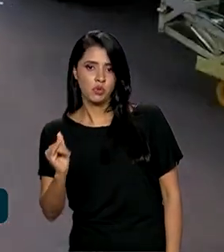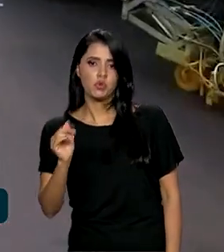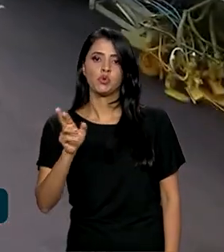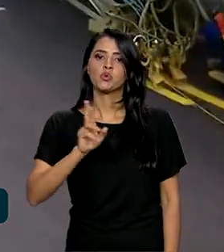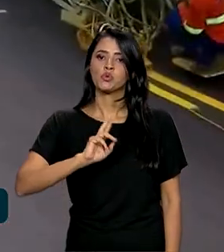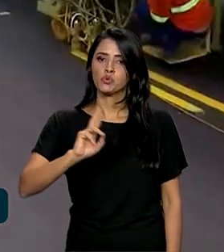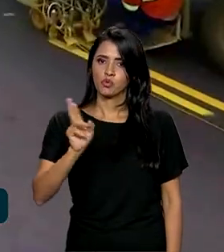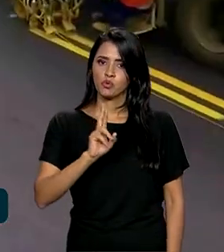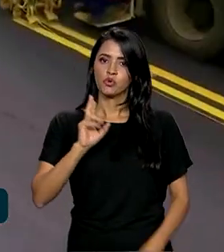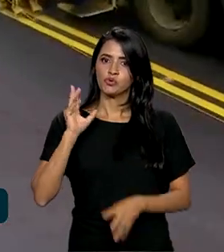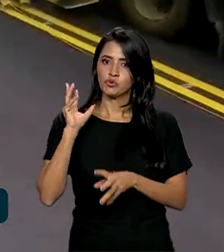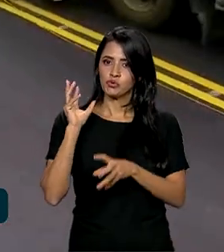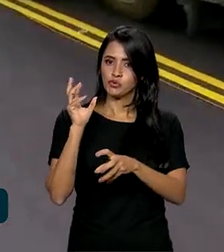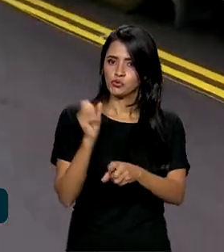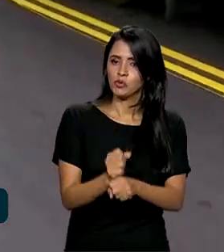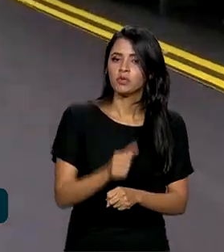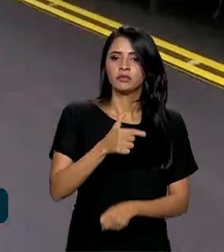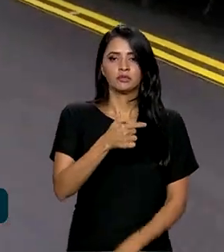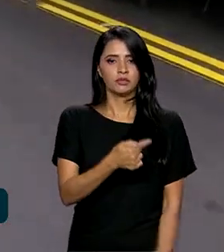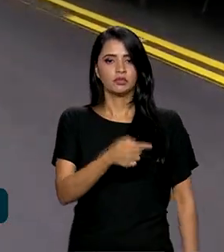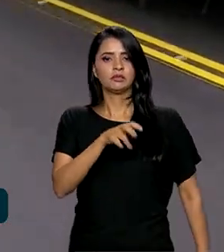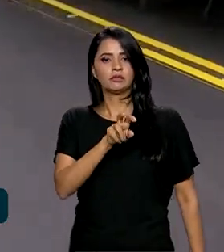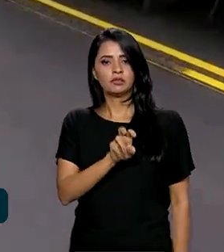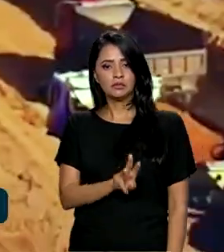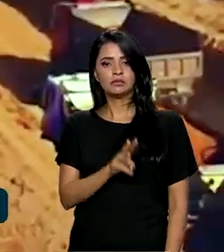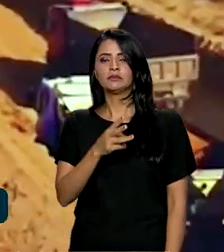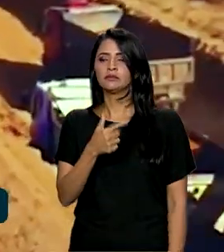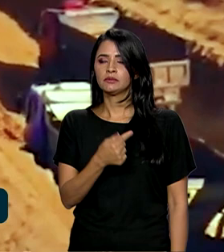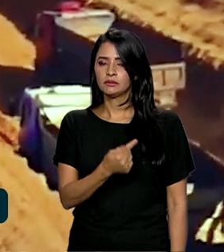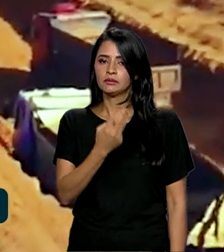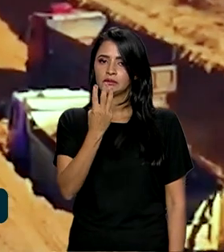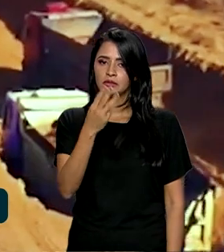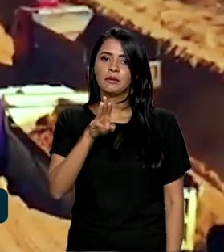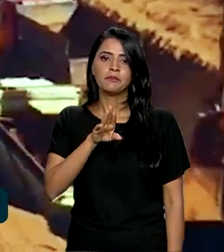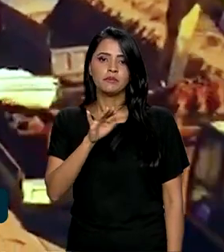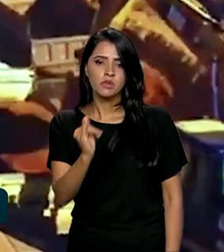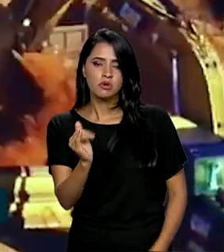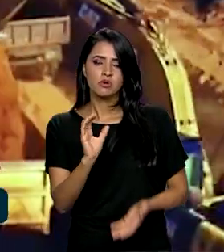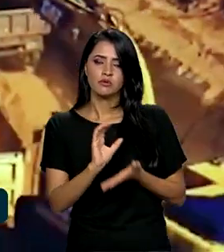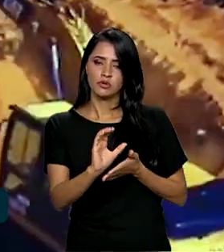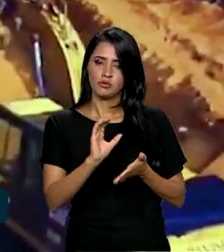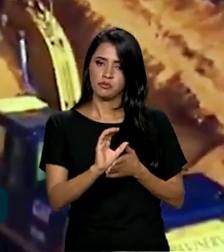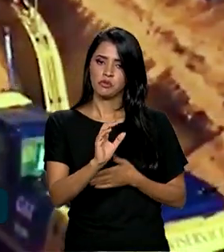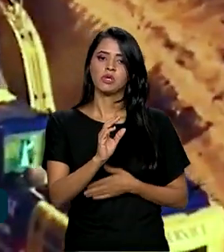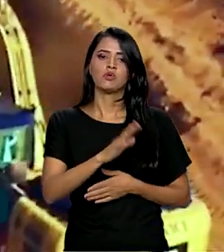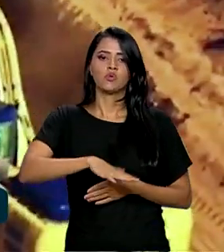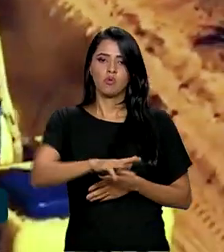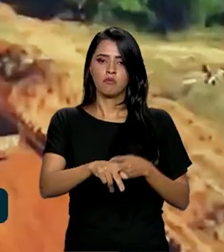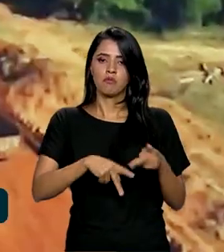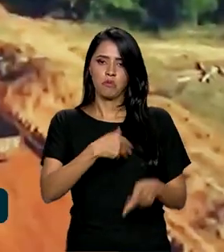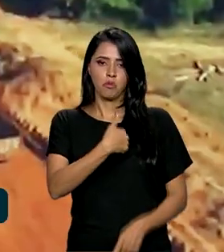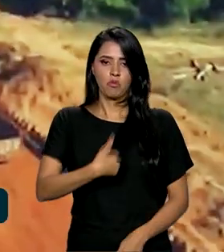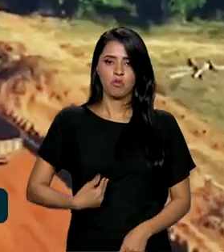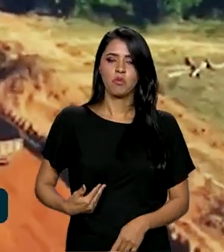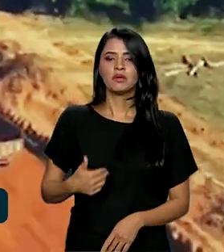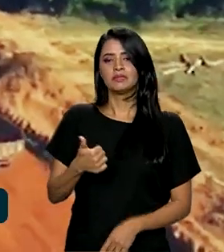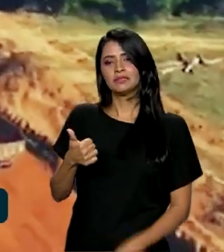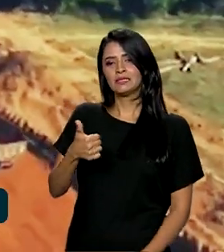Desse total, 73 bilhões de reais serão investimentos públicos e 112